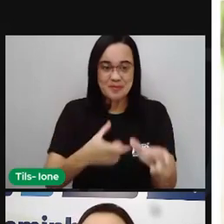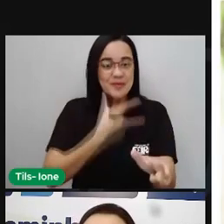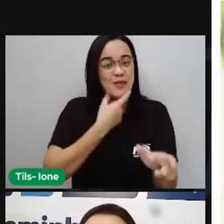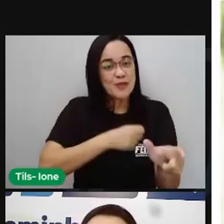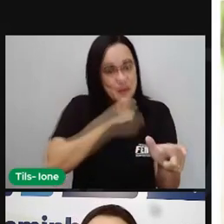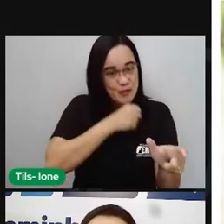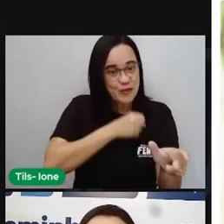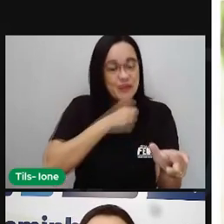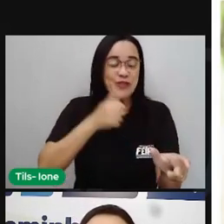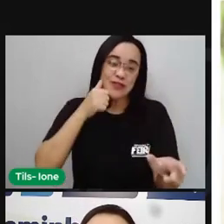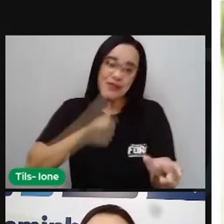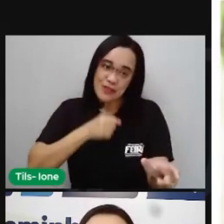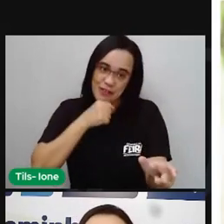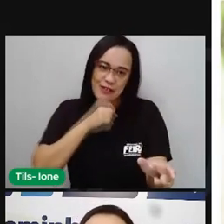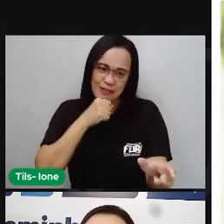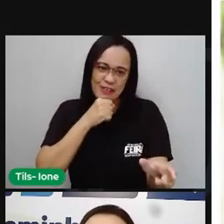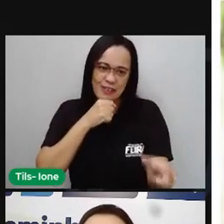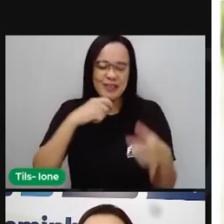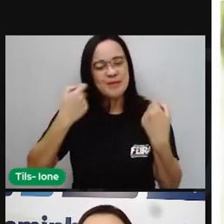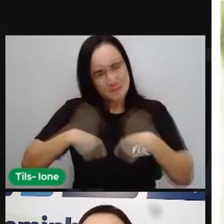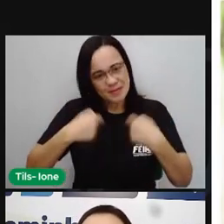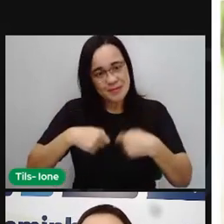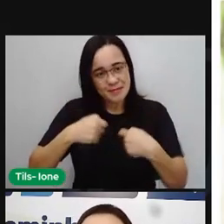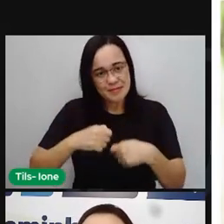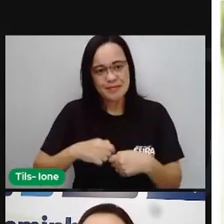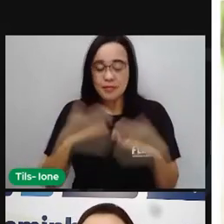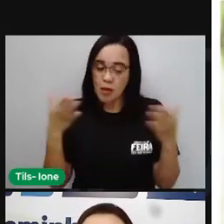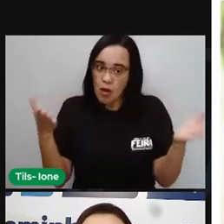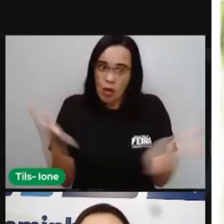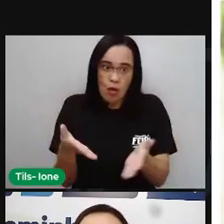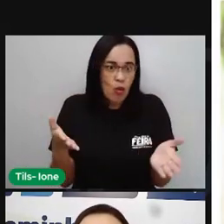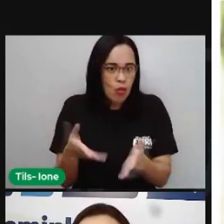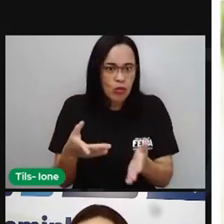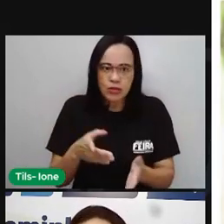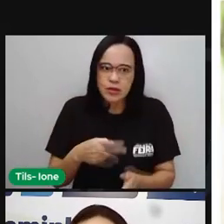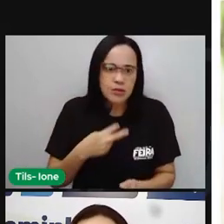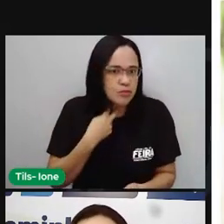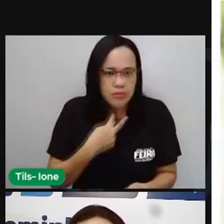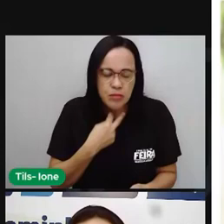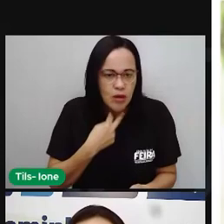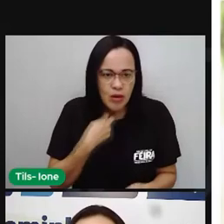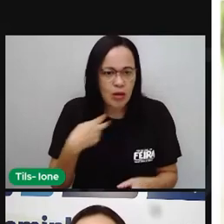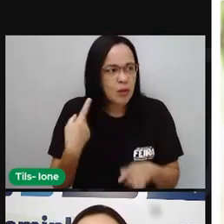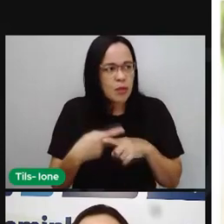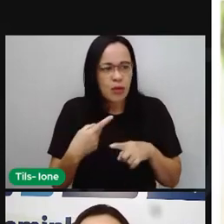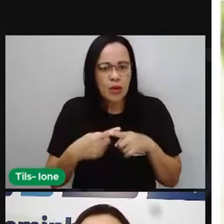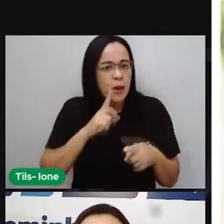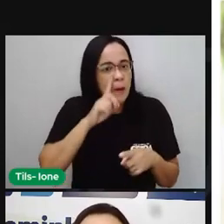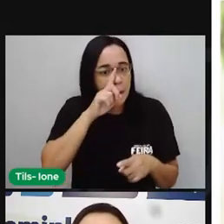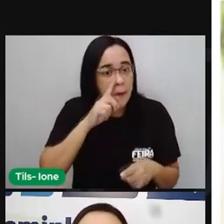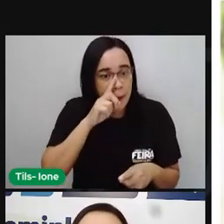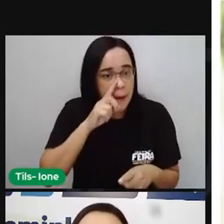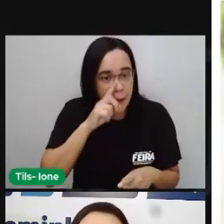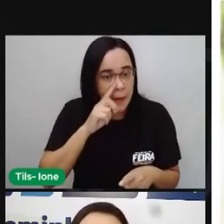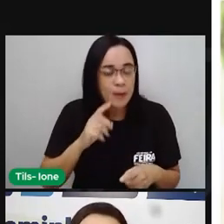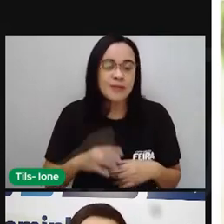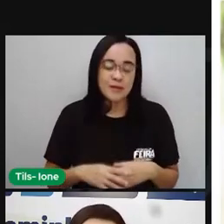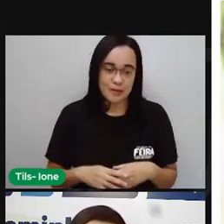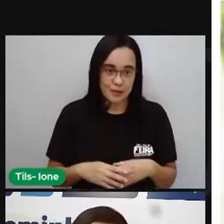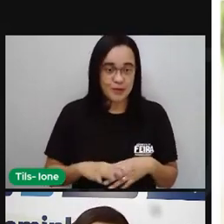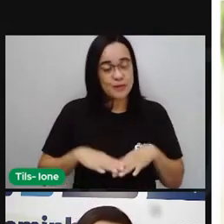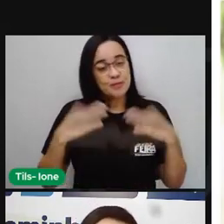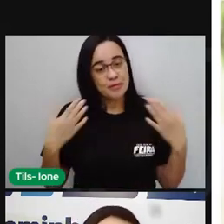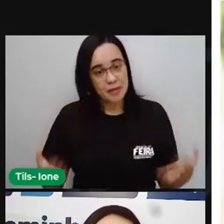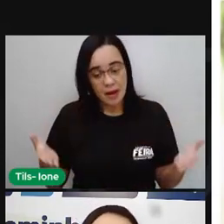não permite que essas visitas aconteçam de forma presencial como acontecia antes. Agora assim, muitos já estão